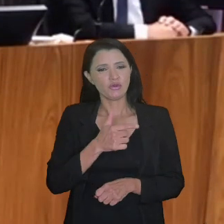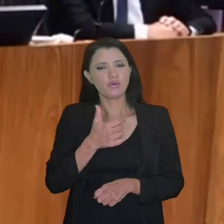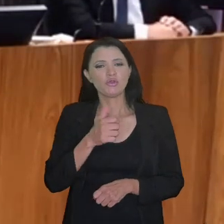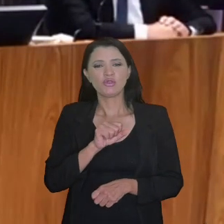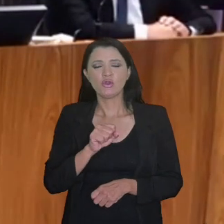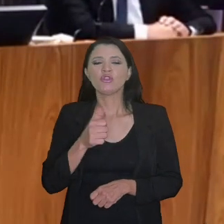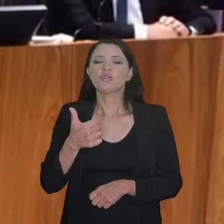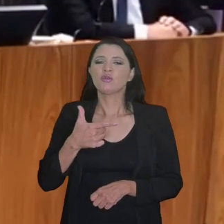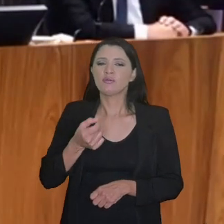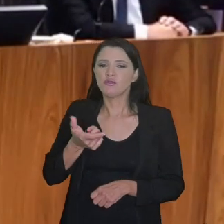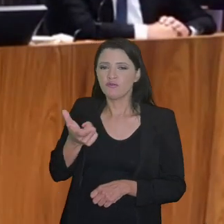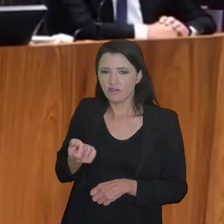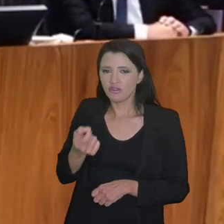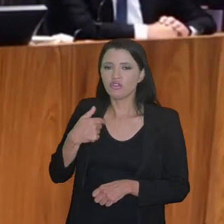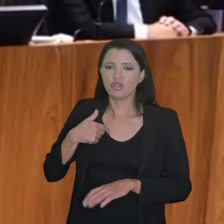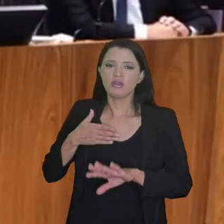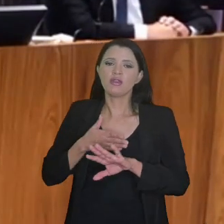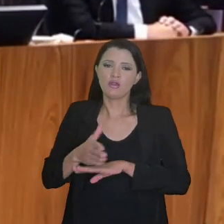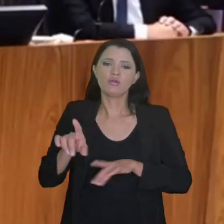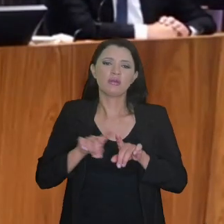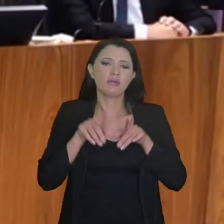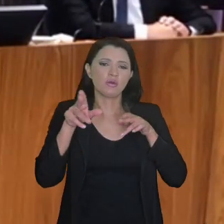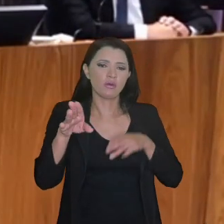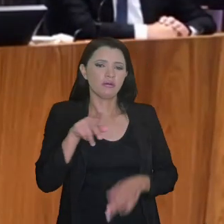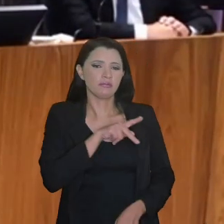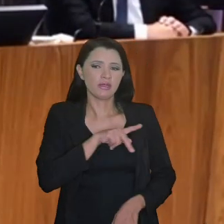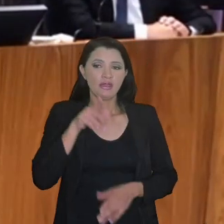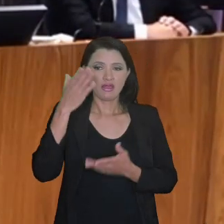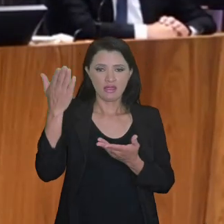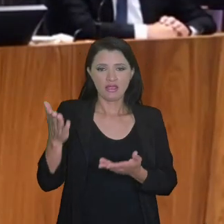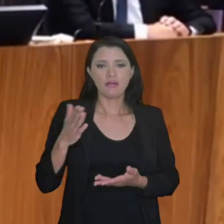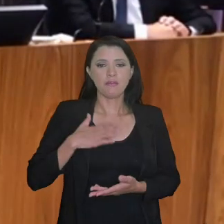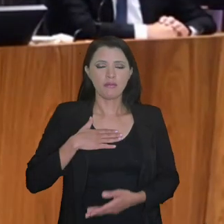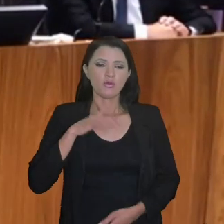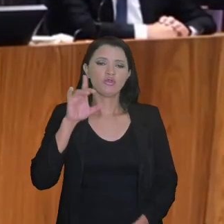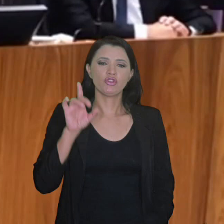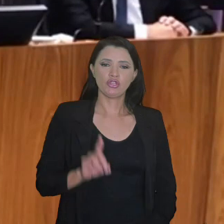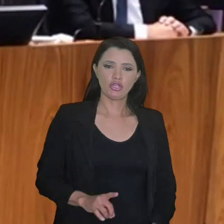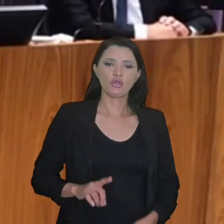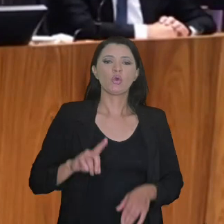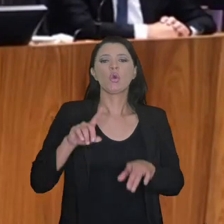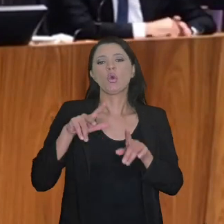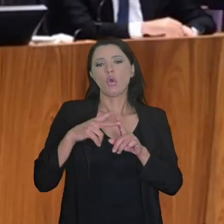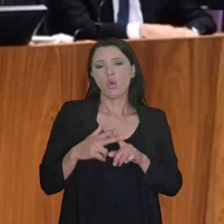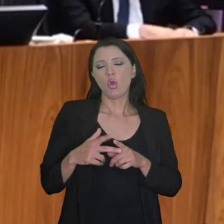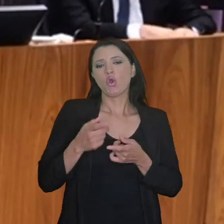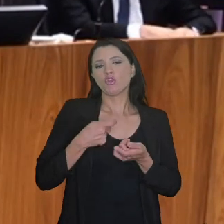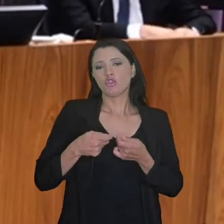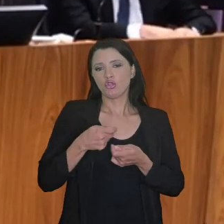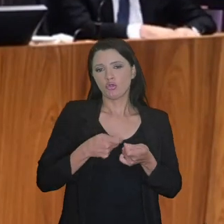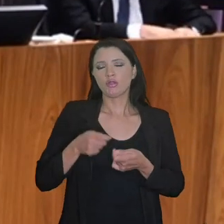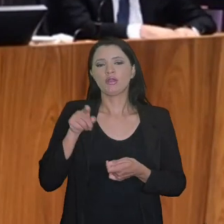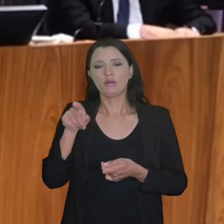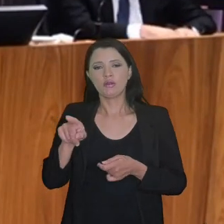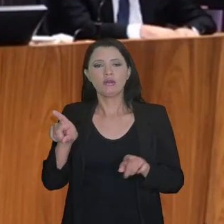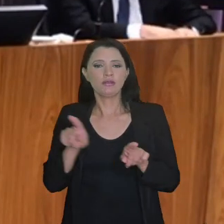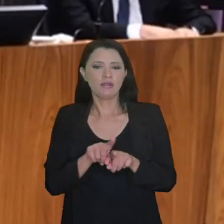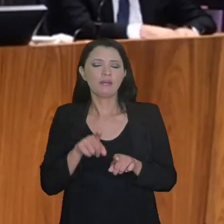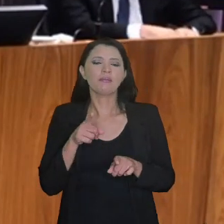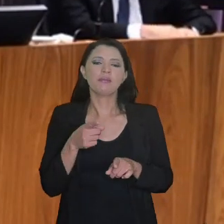de 2018 a 2020, entidade que eu também tive a honra de presidir, e ele foi meu diretor, tesoureiro,